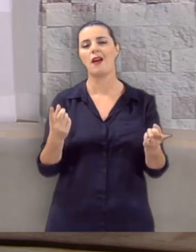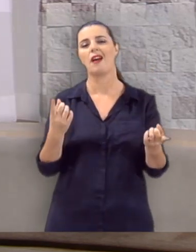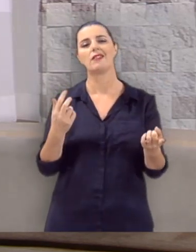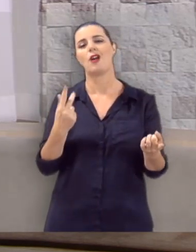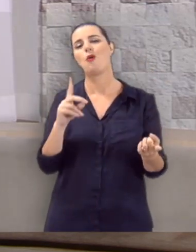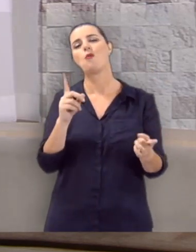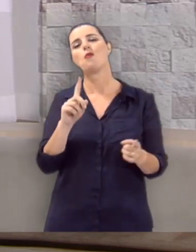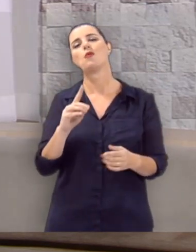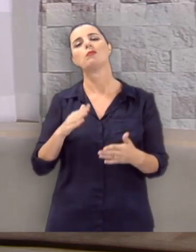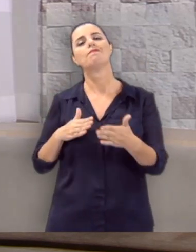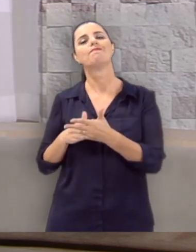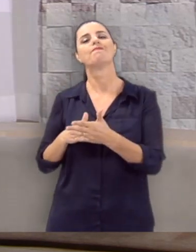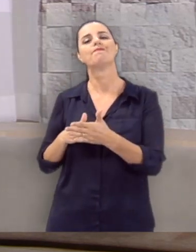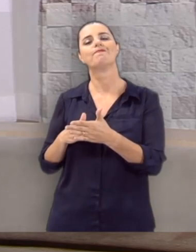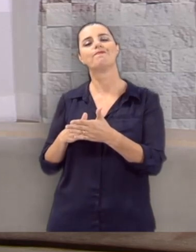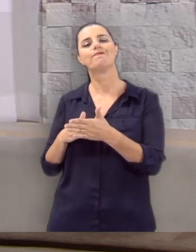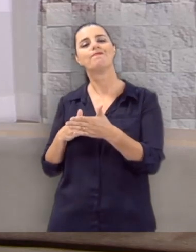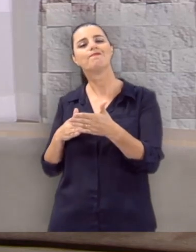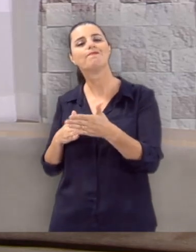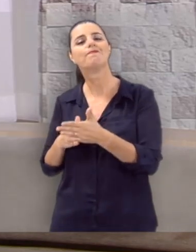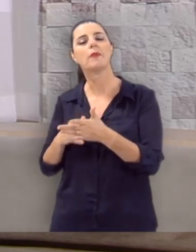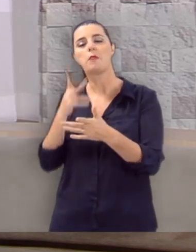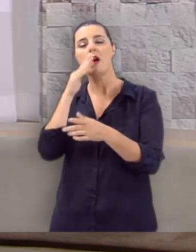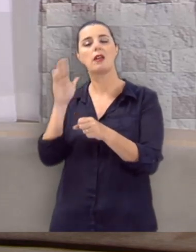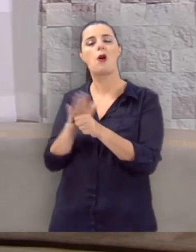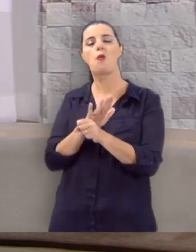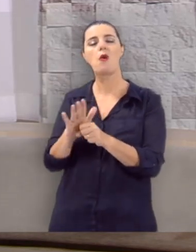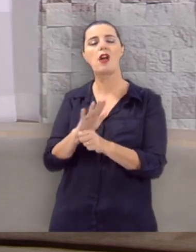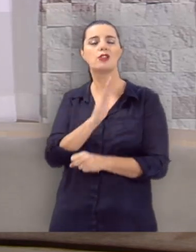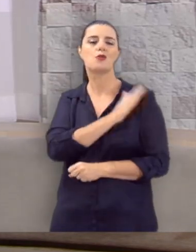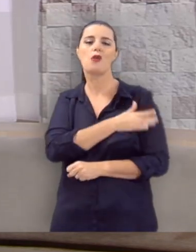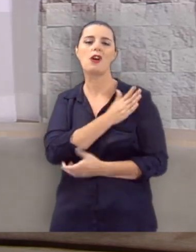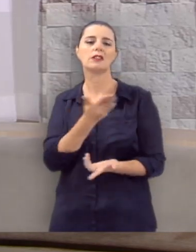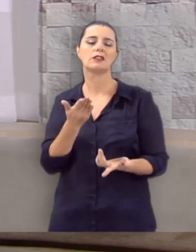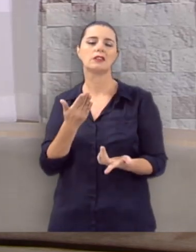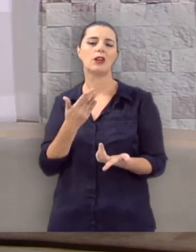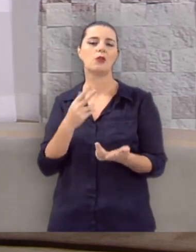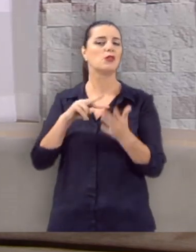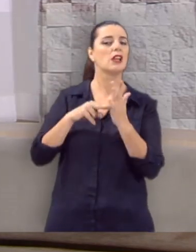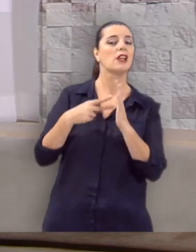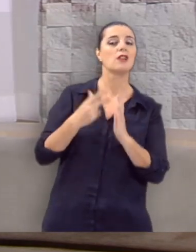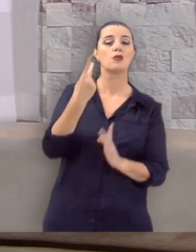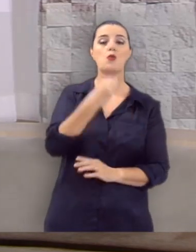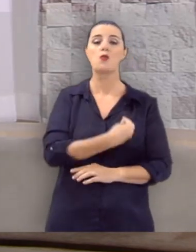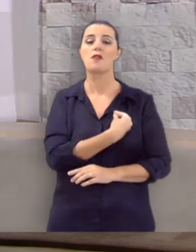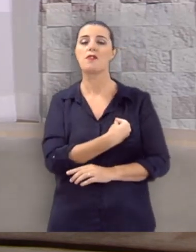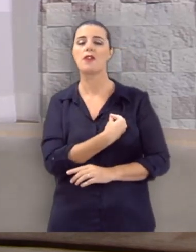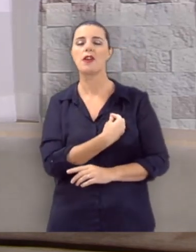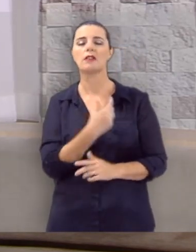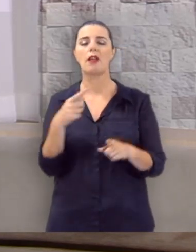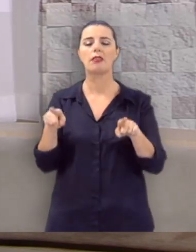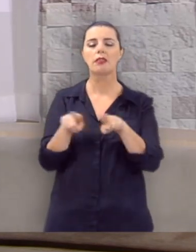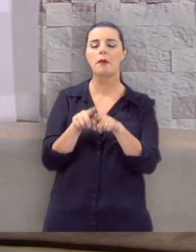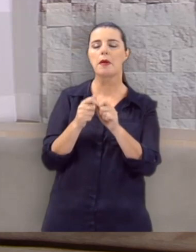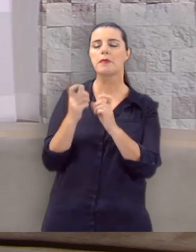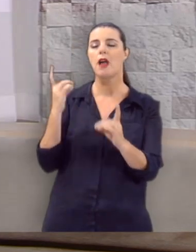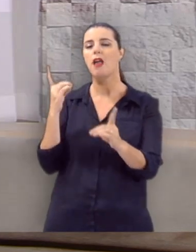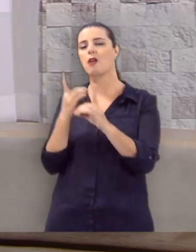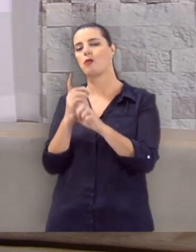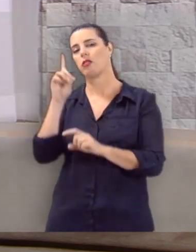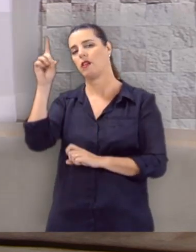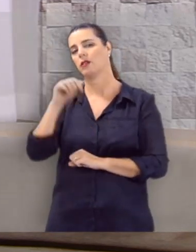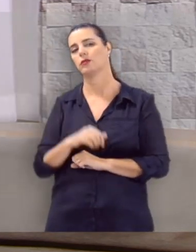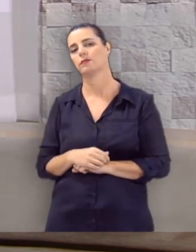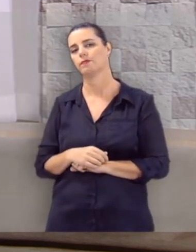Mas isso não basta. Isso não preenche o seu coração. Isso não dá sentido à sua vida. Você também precisa ter um